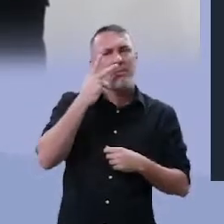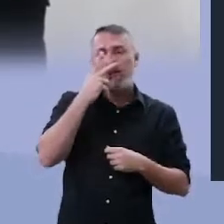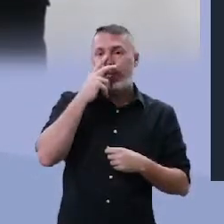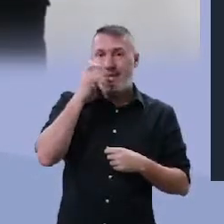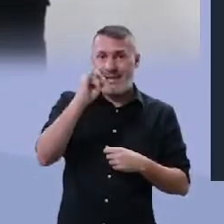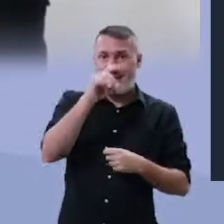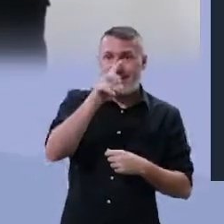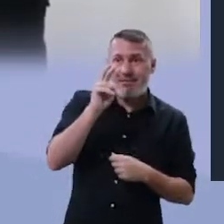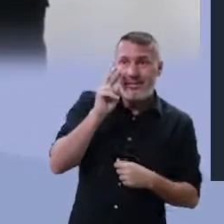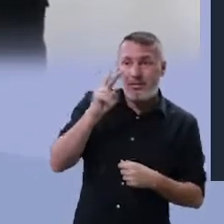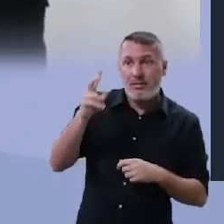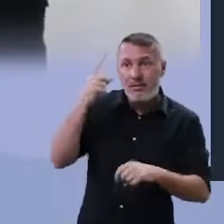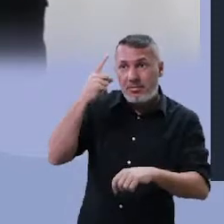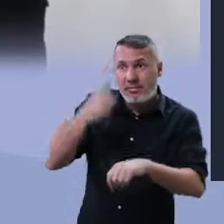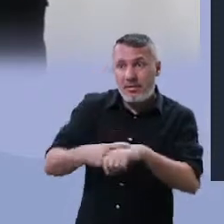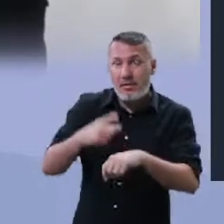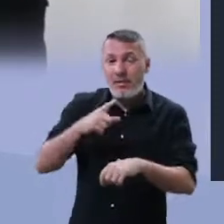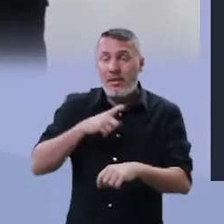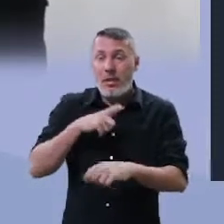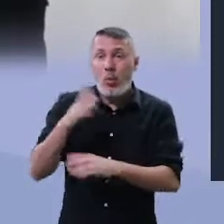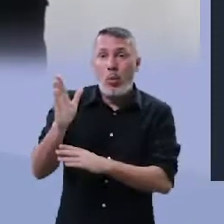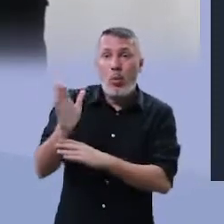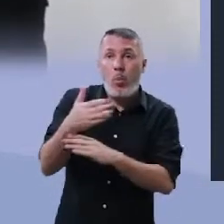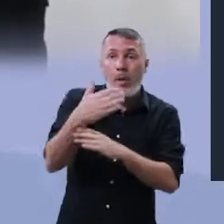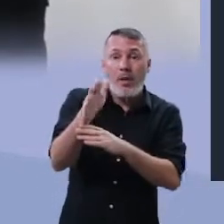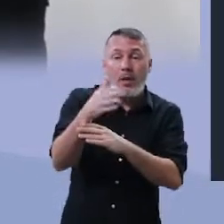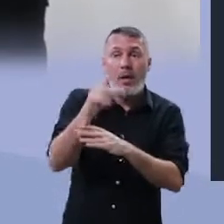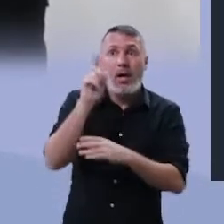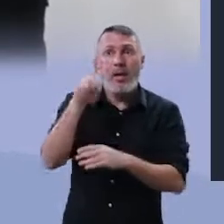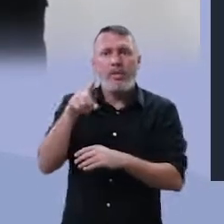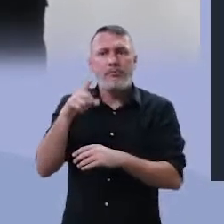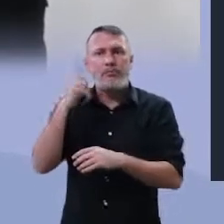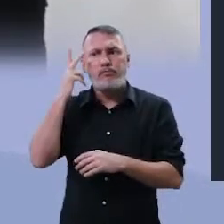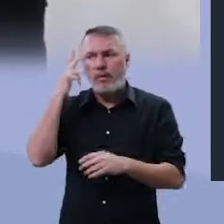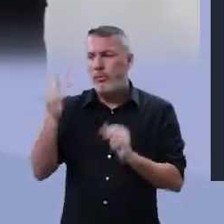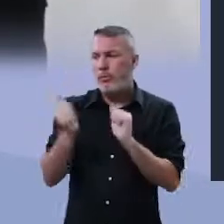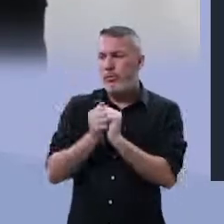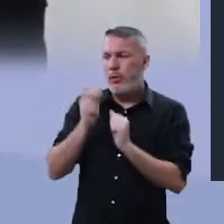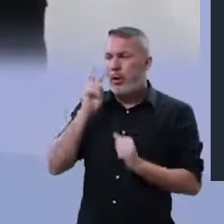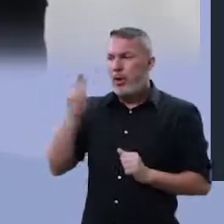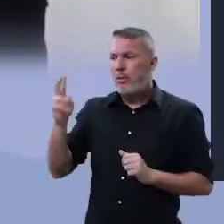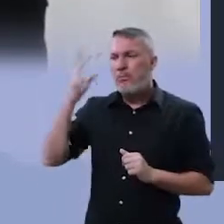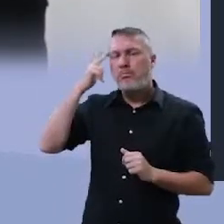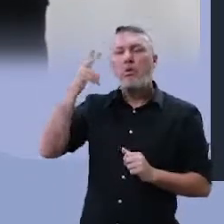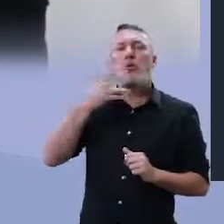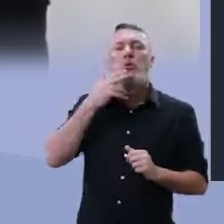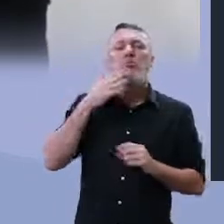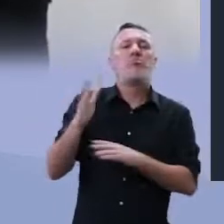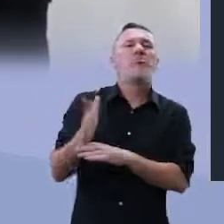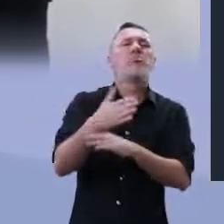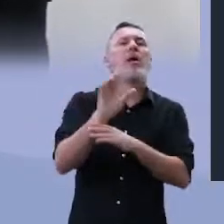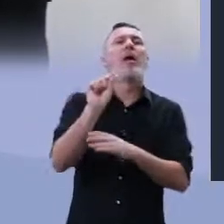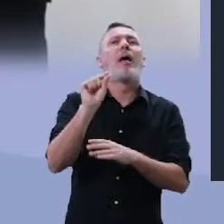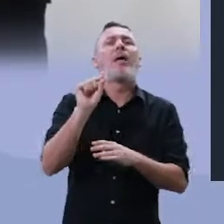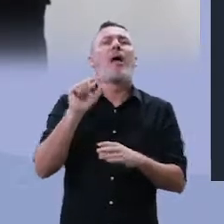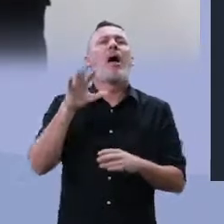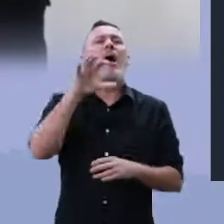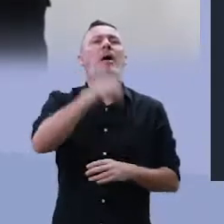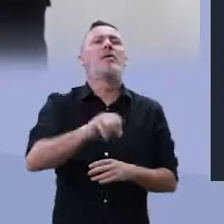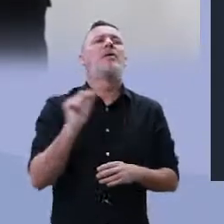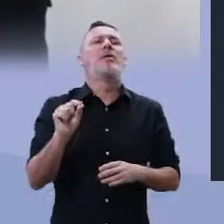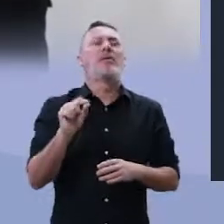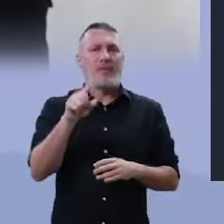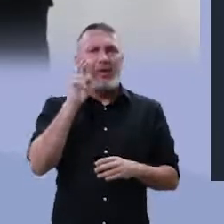vê-se um tubarão branco nadando tranquilamente. Percebeu, então, quem é o